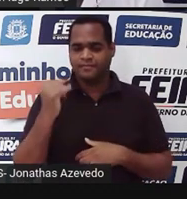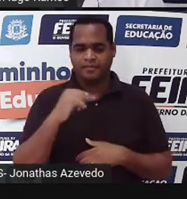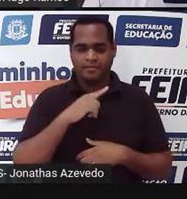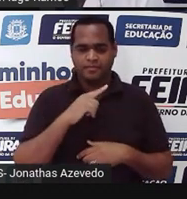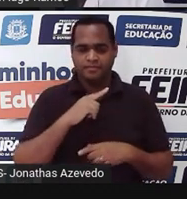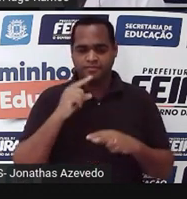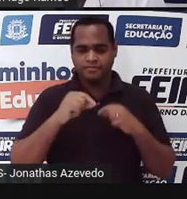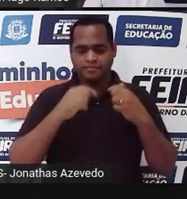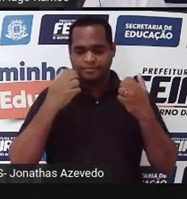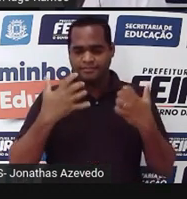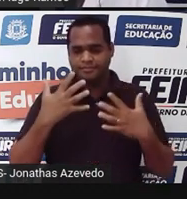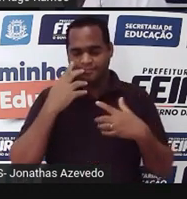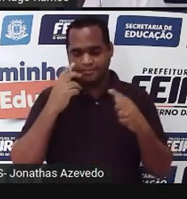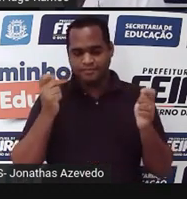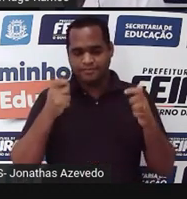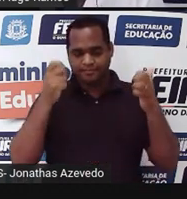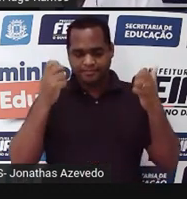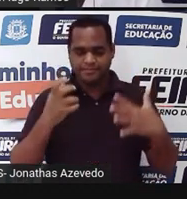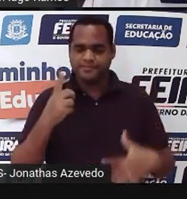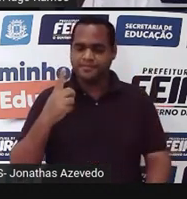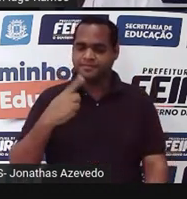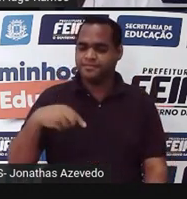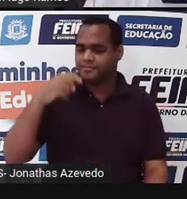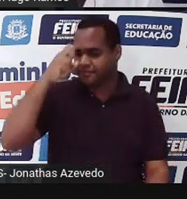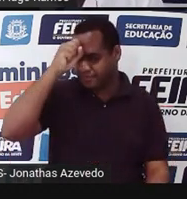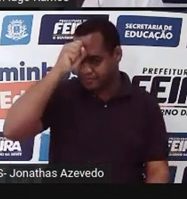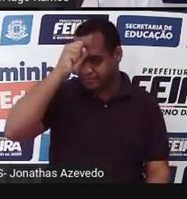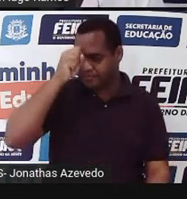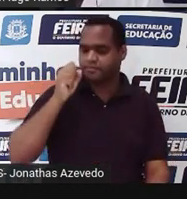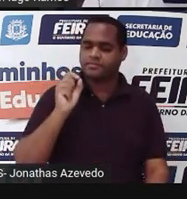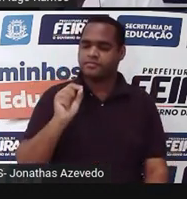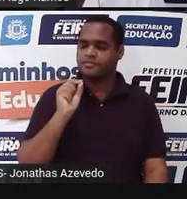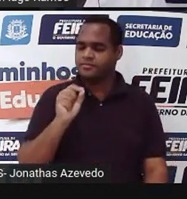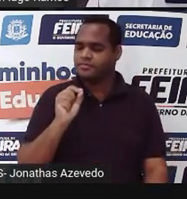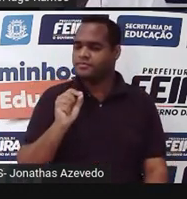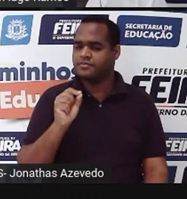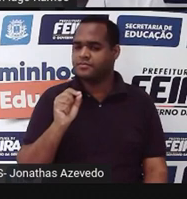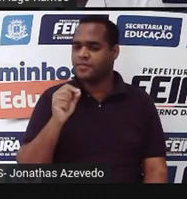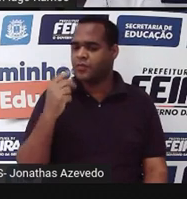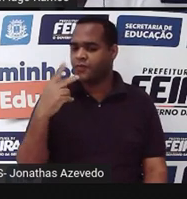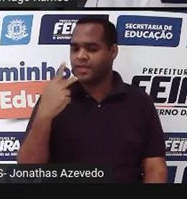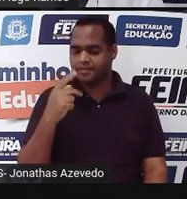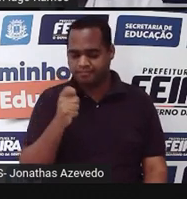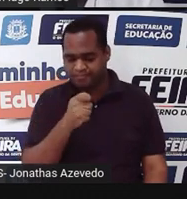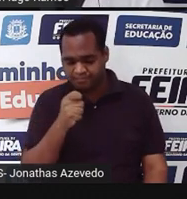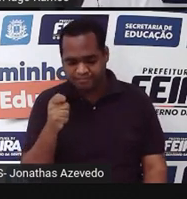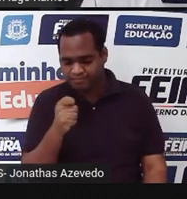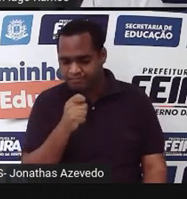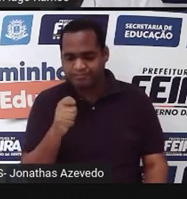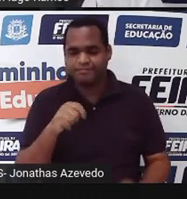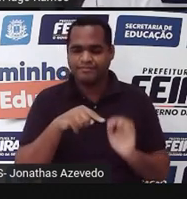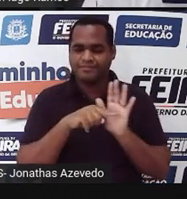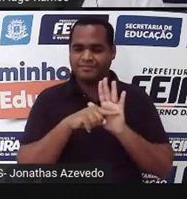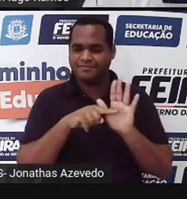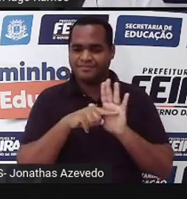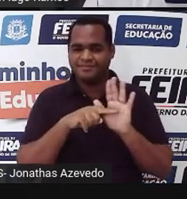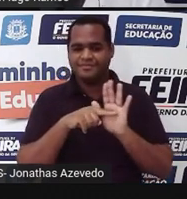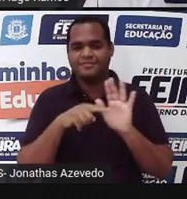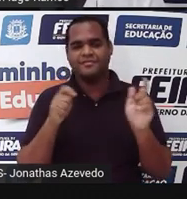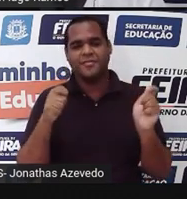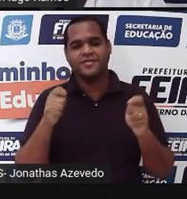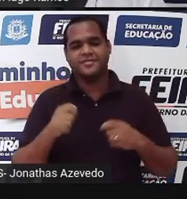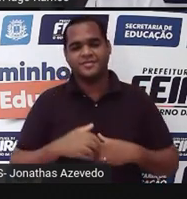a gente pode fazer quando a gente quer aprender alguma coisa, que é investigar. É isso aí. Tá bom?